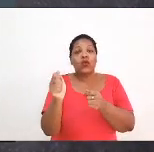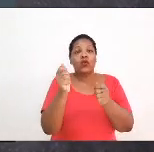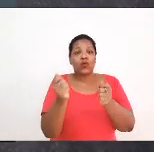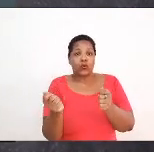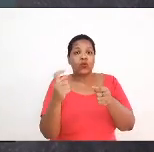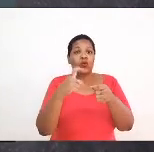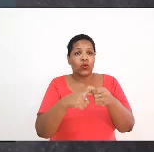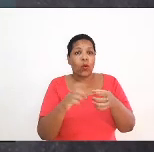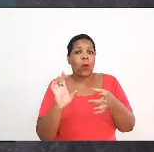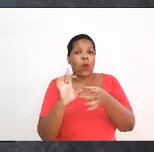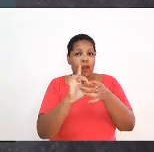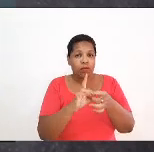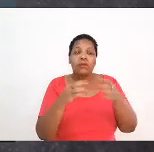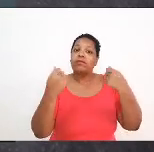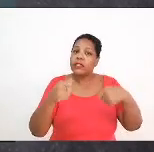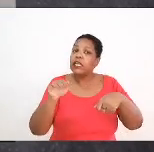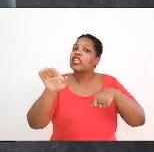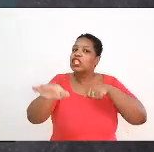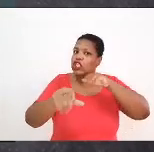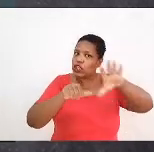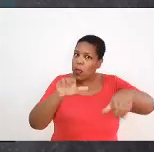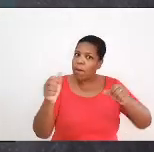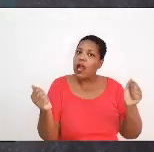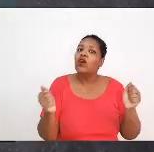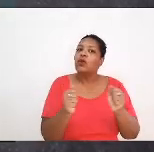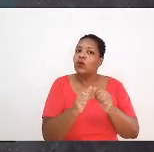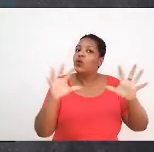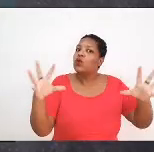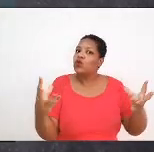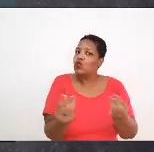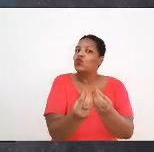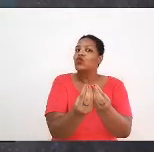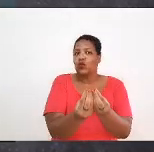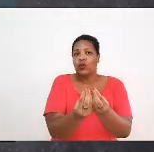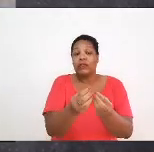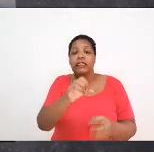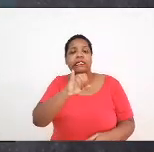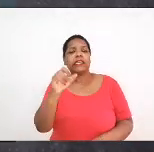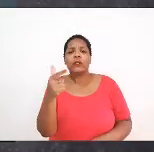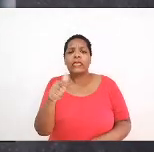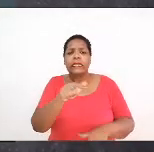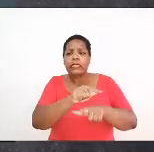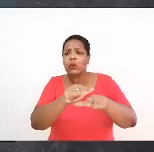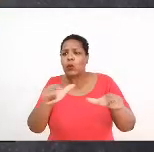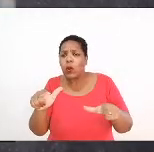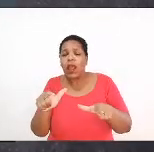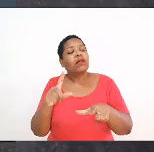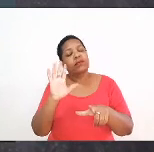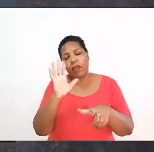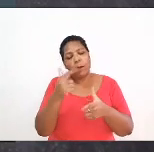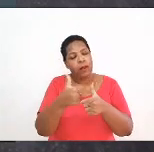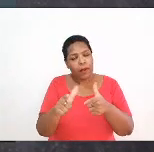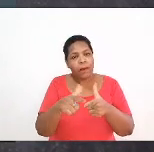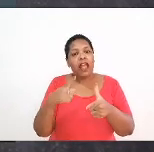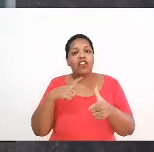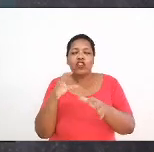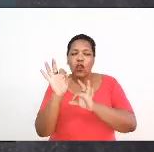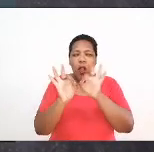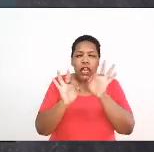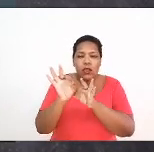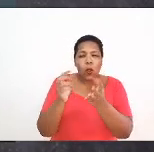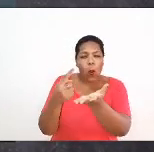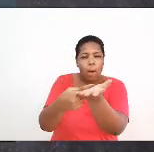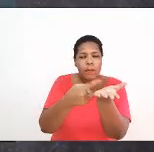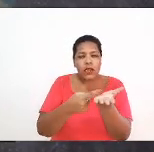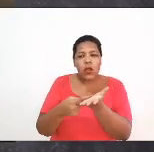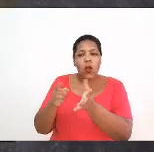ser chamados para participar junto, onde não tem o núcleo regional, nós organizamos aí um conjunto de pessoas, né, que